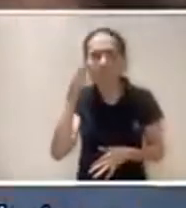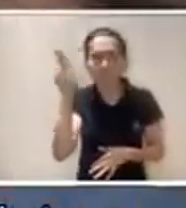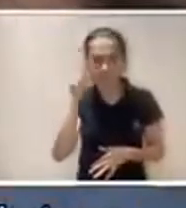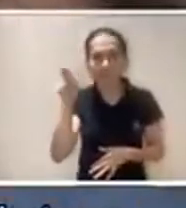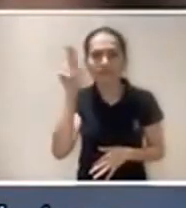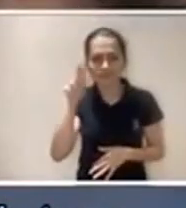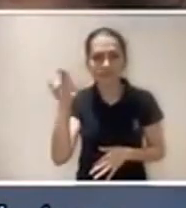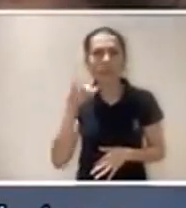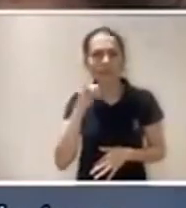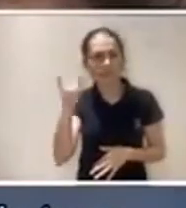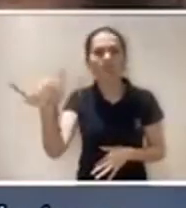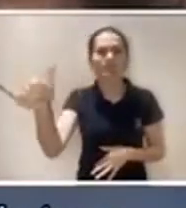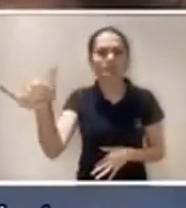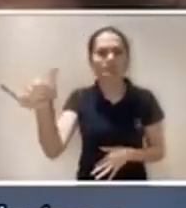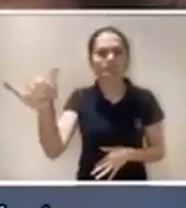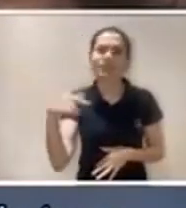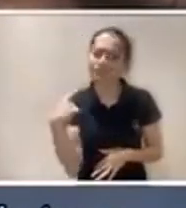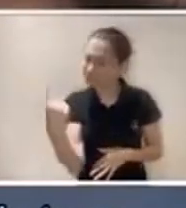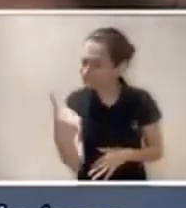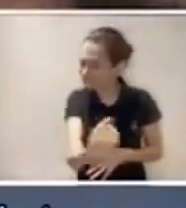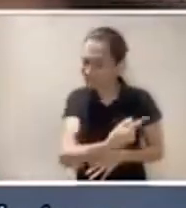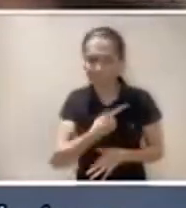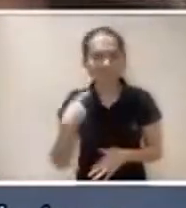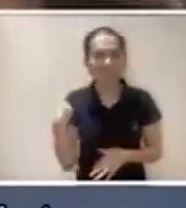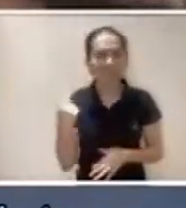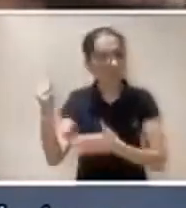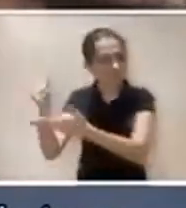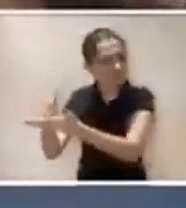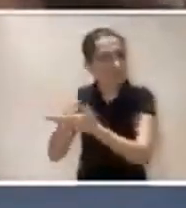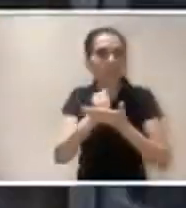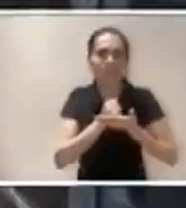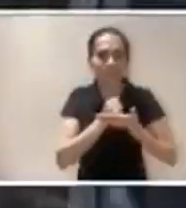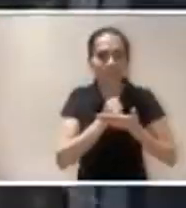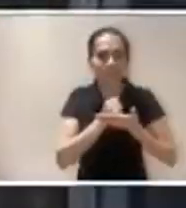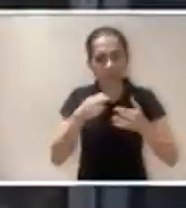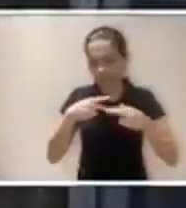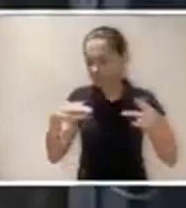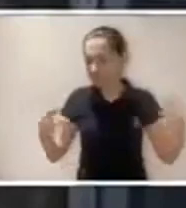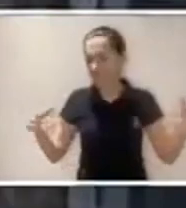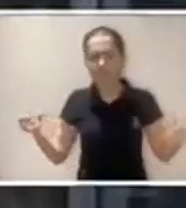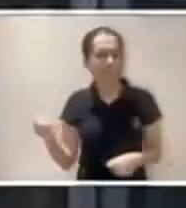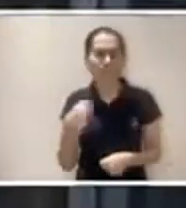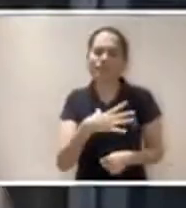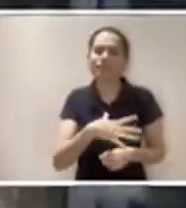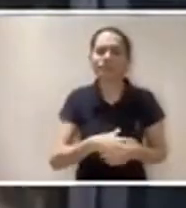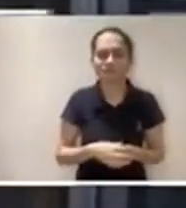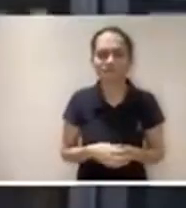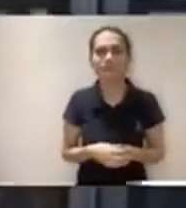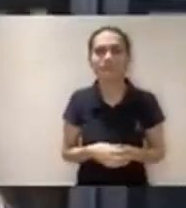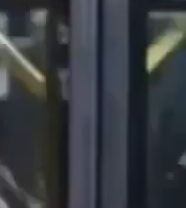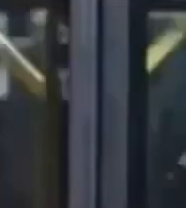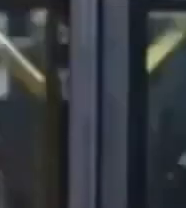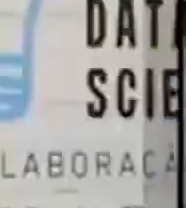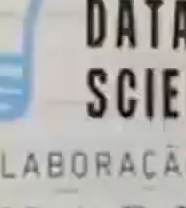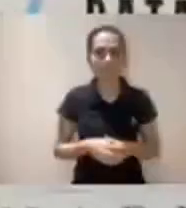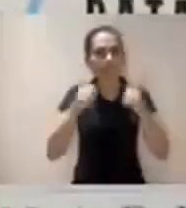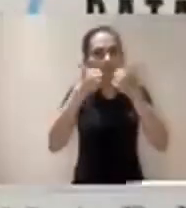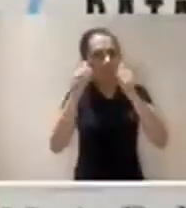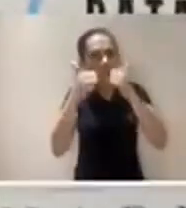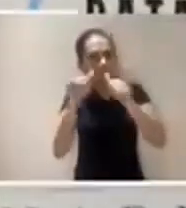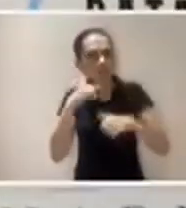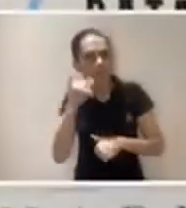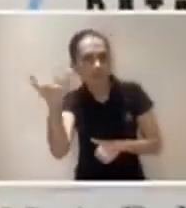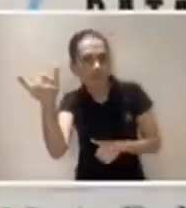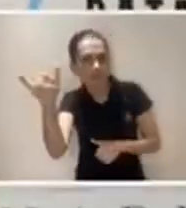veículo com zero emissões e eletrificado. Então a gente está trazendo um monte de inovação. O